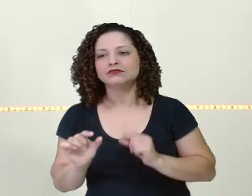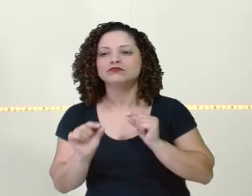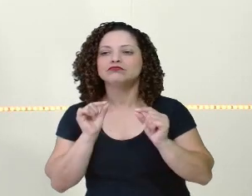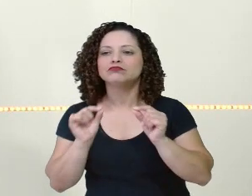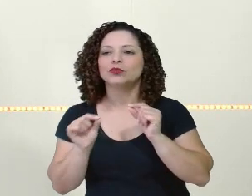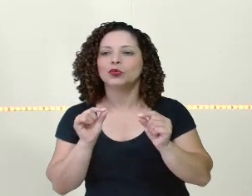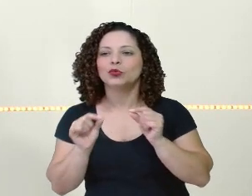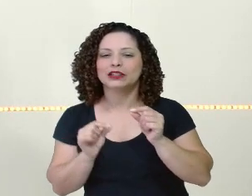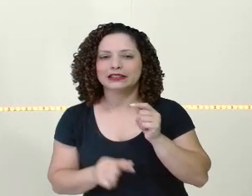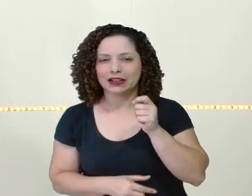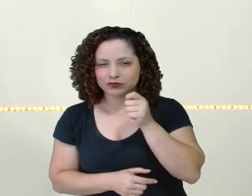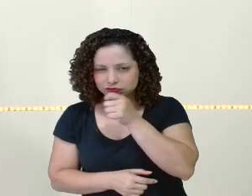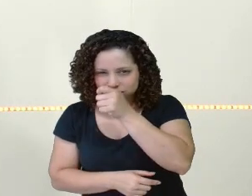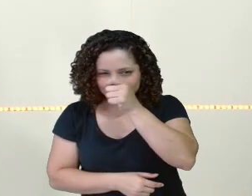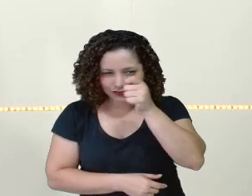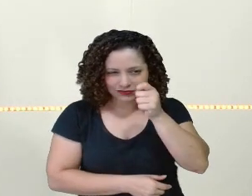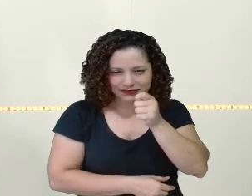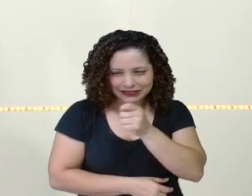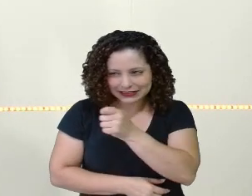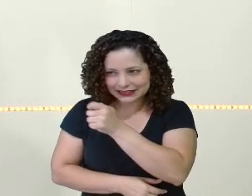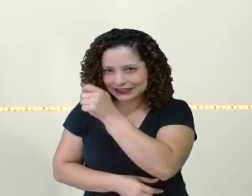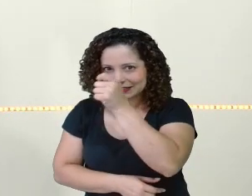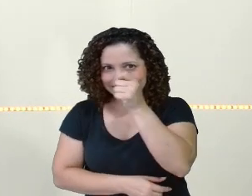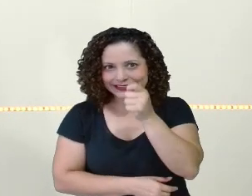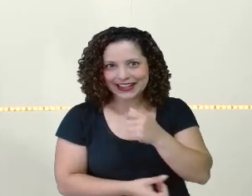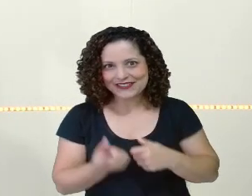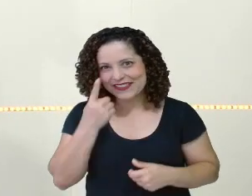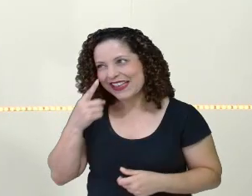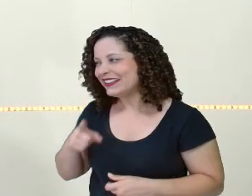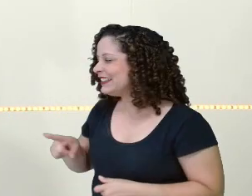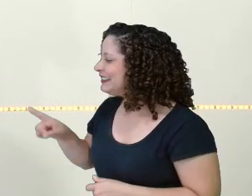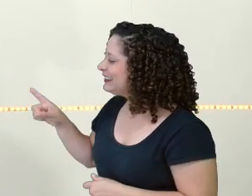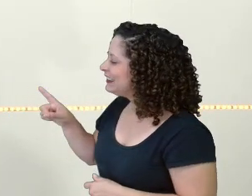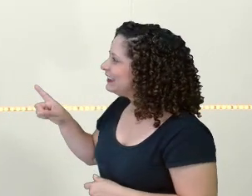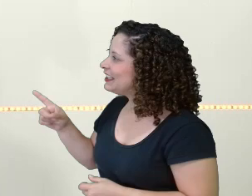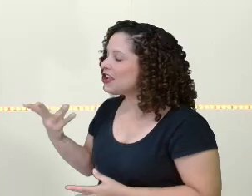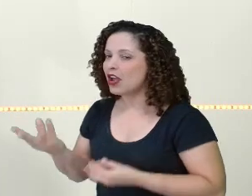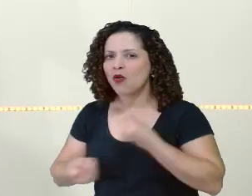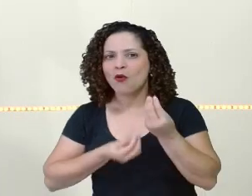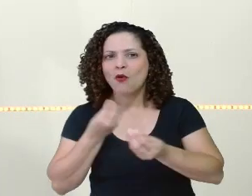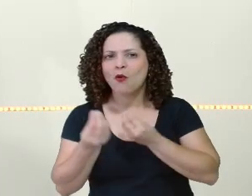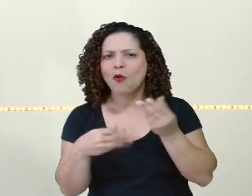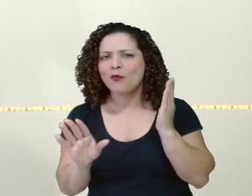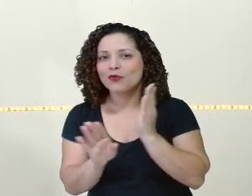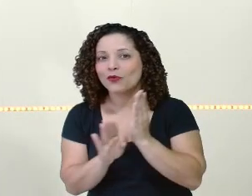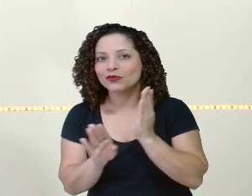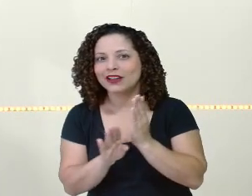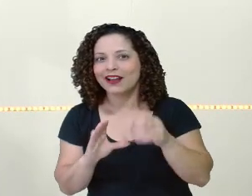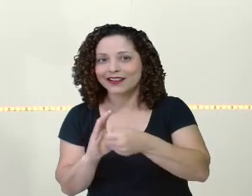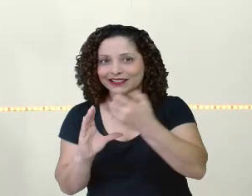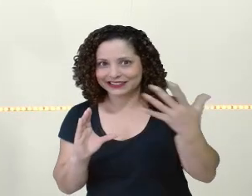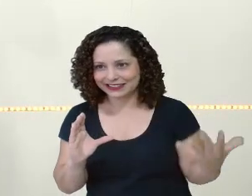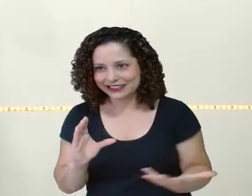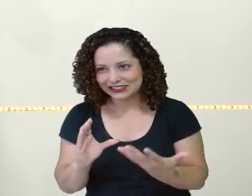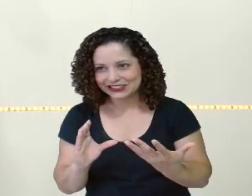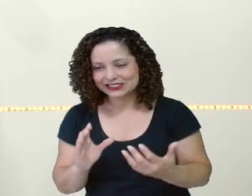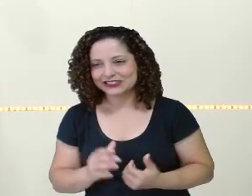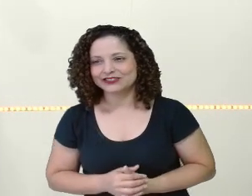detetive, como foi, não é? Que ele descobriu essas características desses personagens aí.